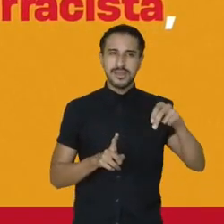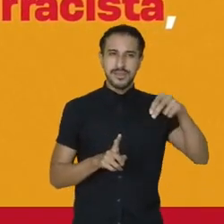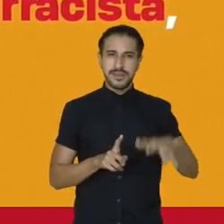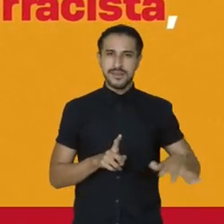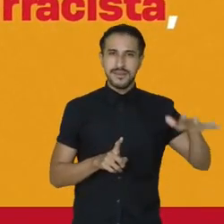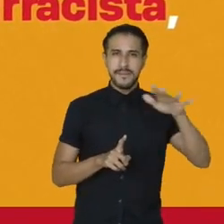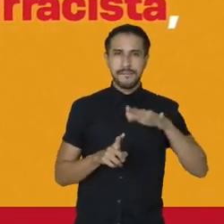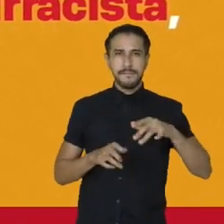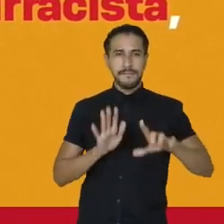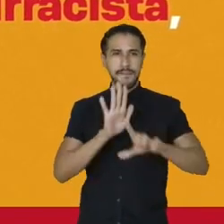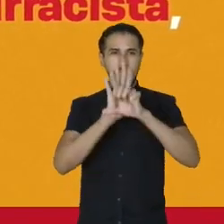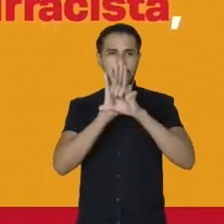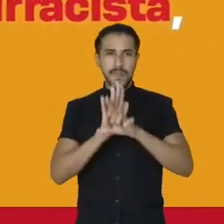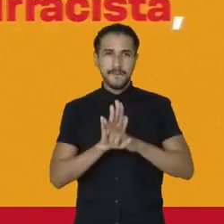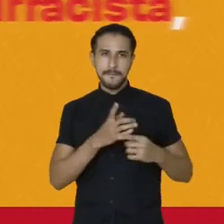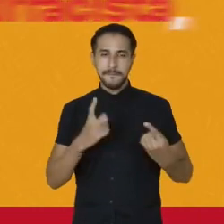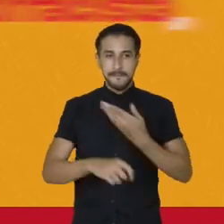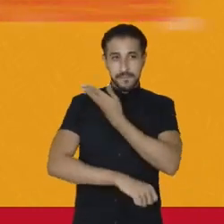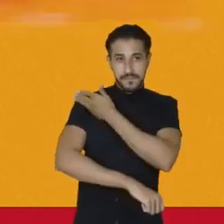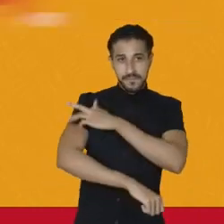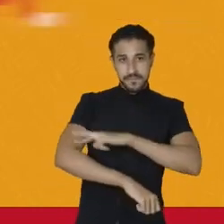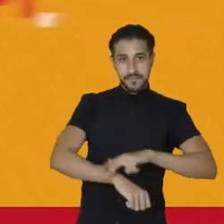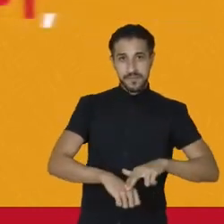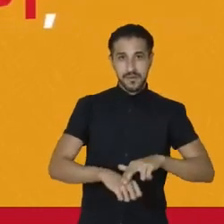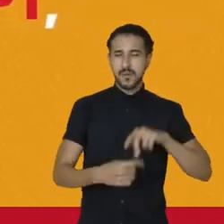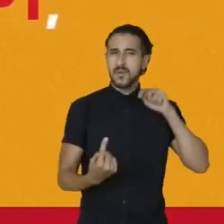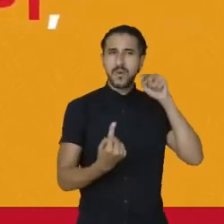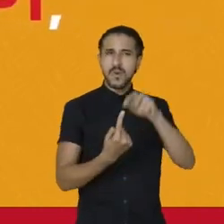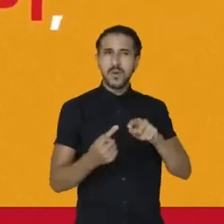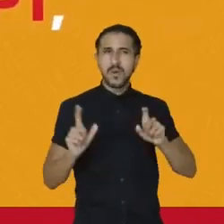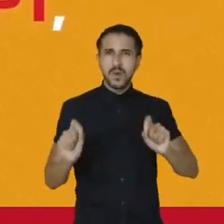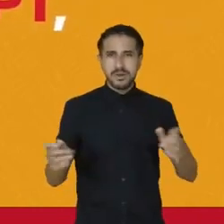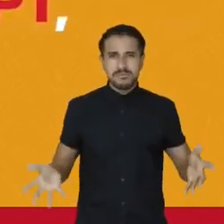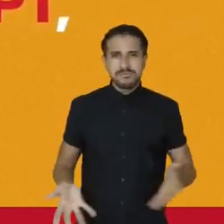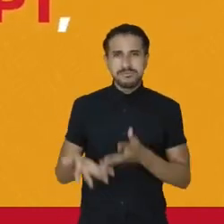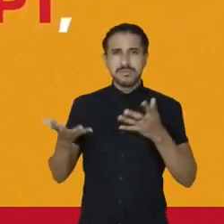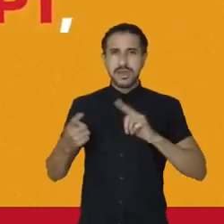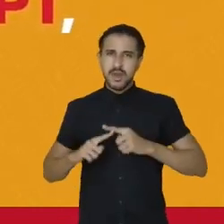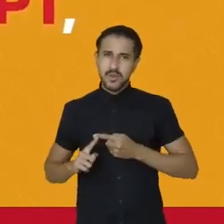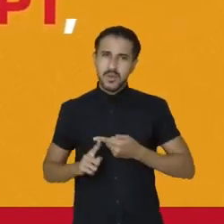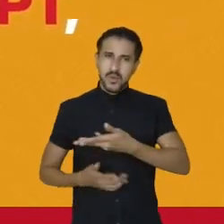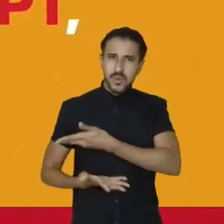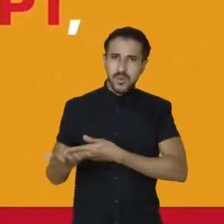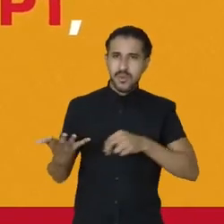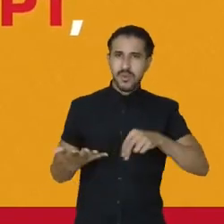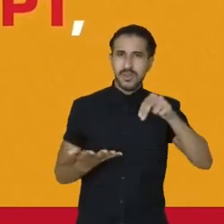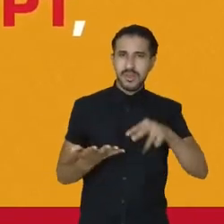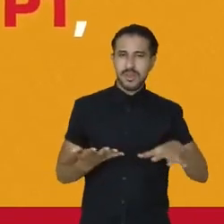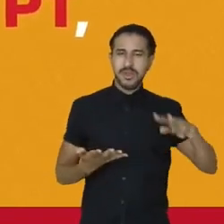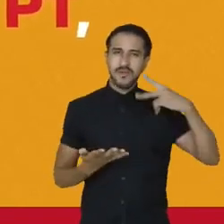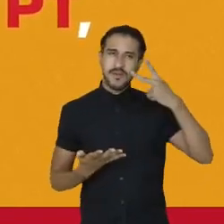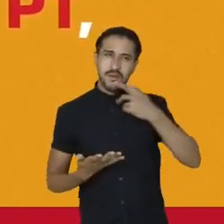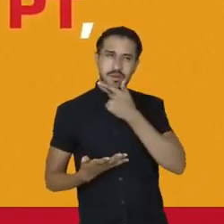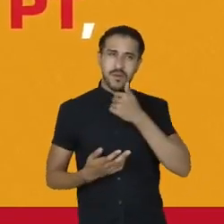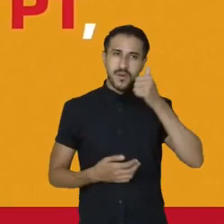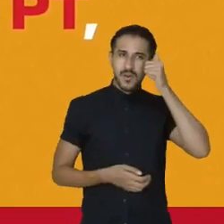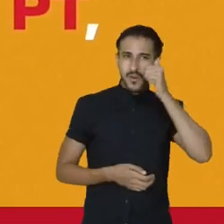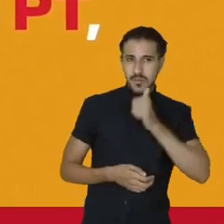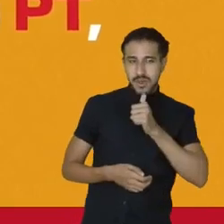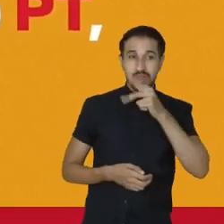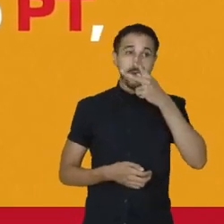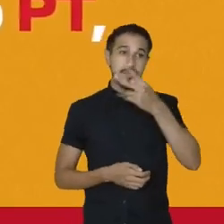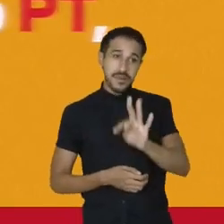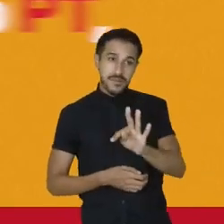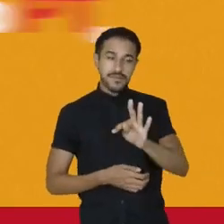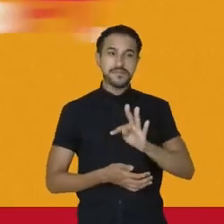Nacional de Legislação Antirracista com o objetivo de incentivar uma articulação nacional entre vereadoras e